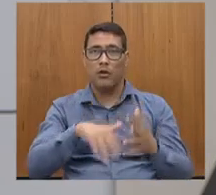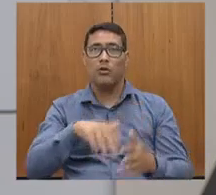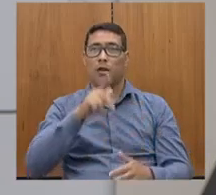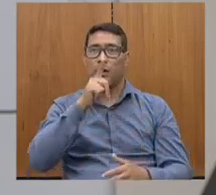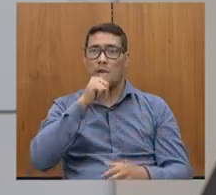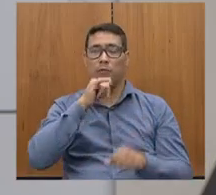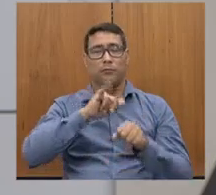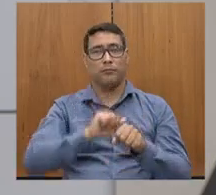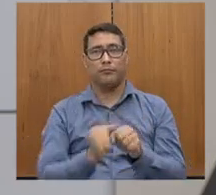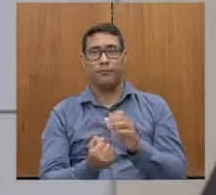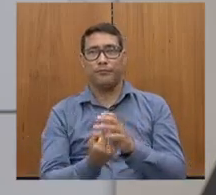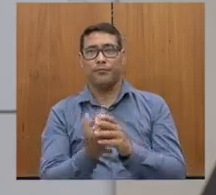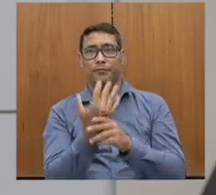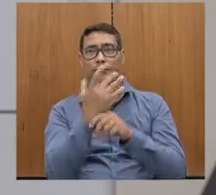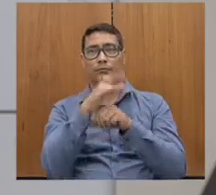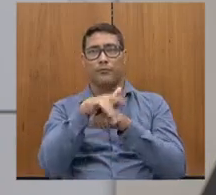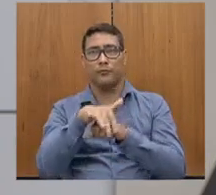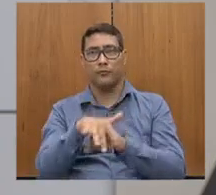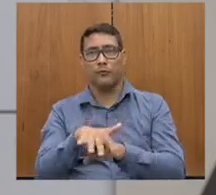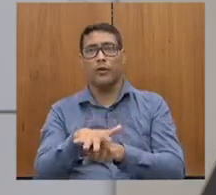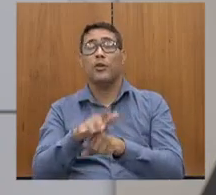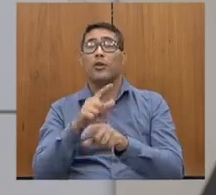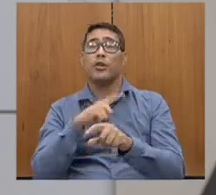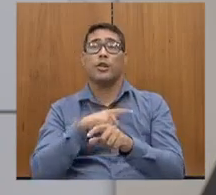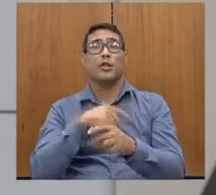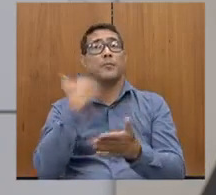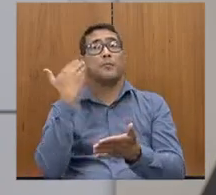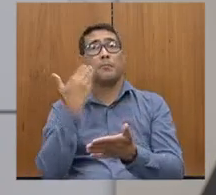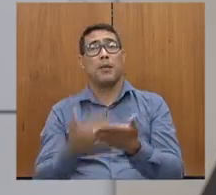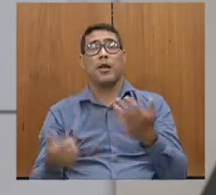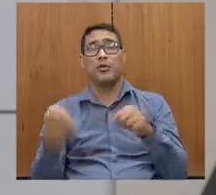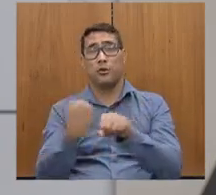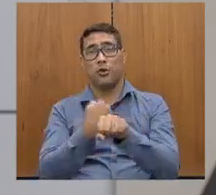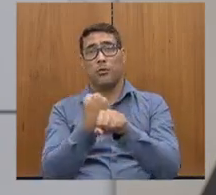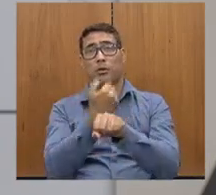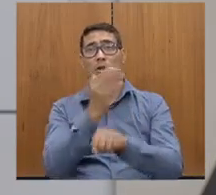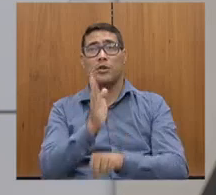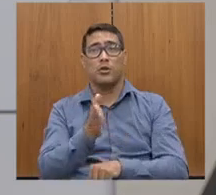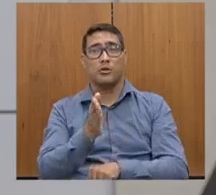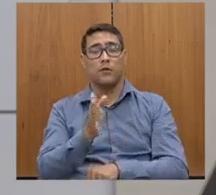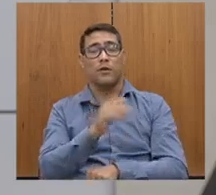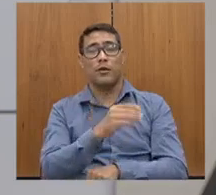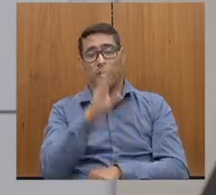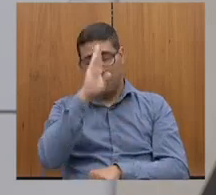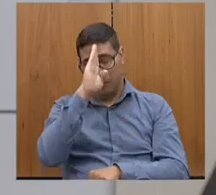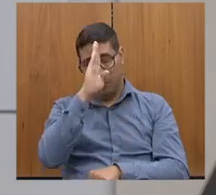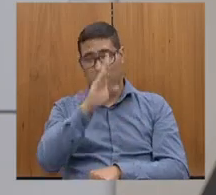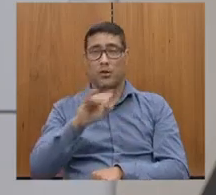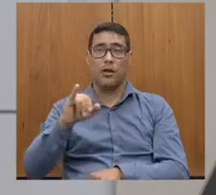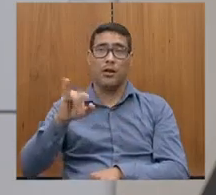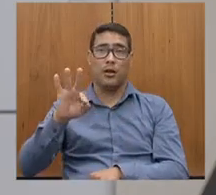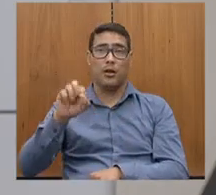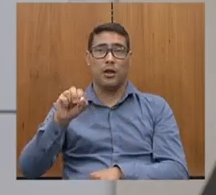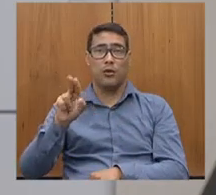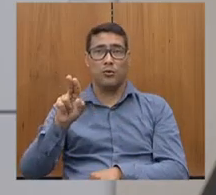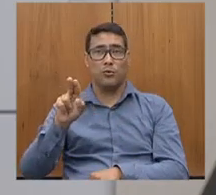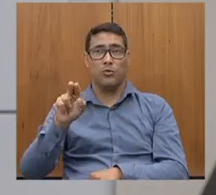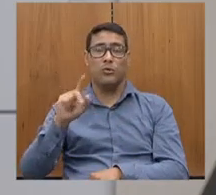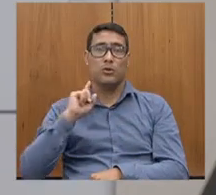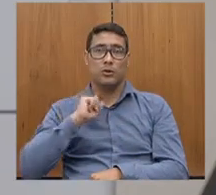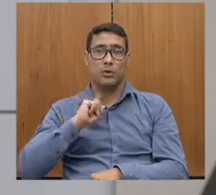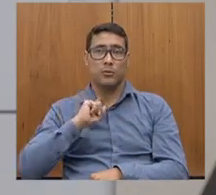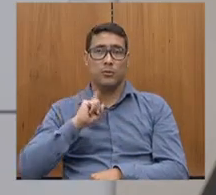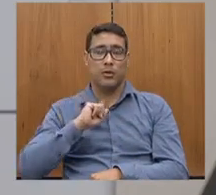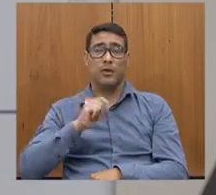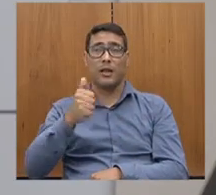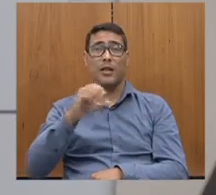precisamos, senão perde, obras até já executadas, e principalmente Itaú de Minas, Itaú de Minas é uma obra muito grande, sempre